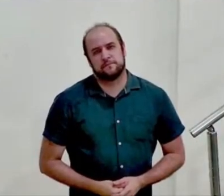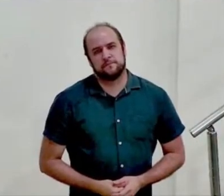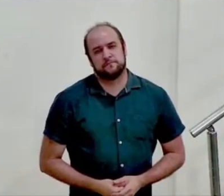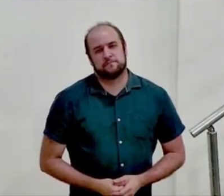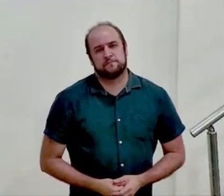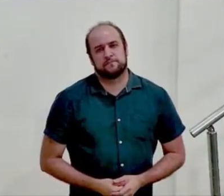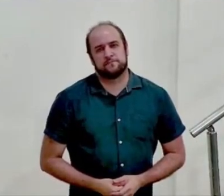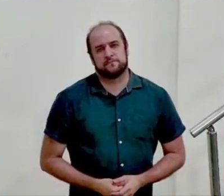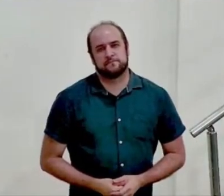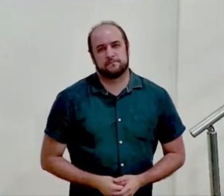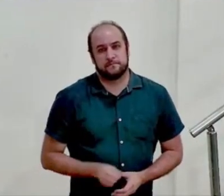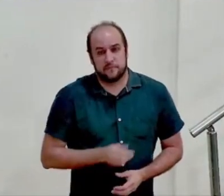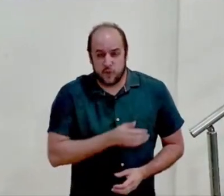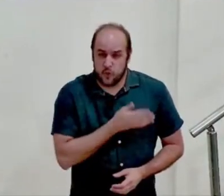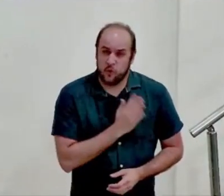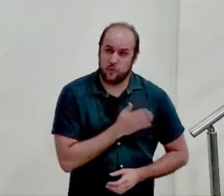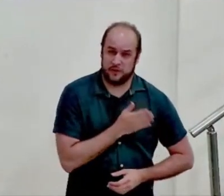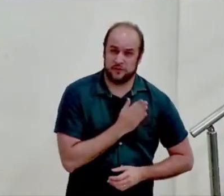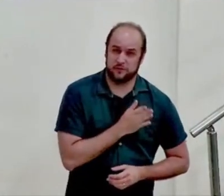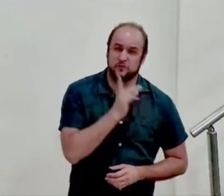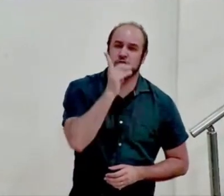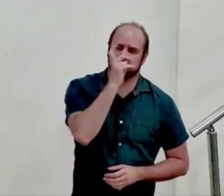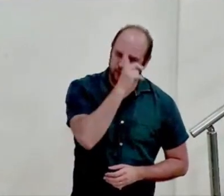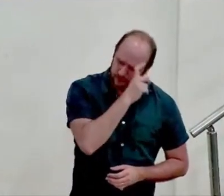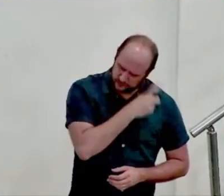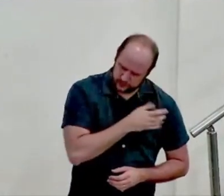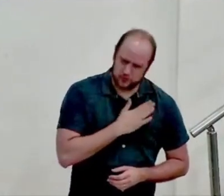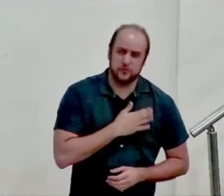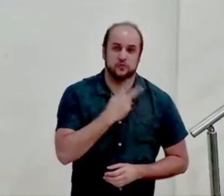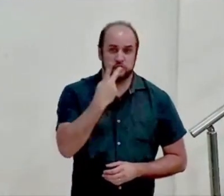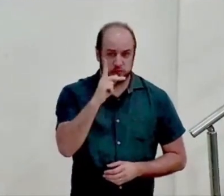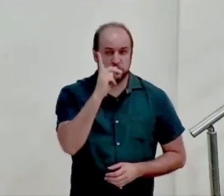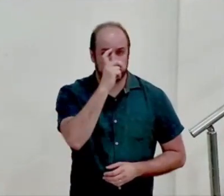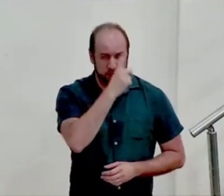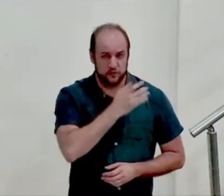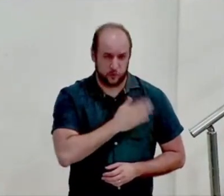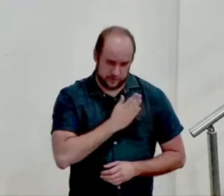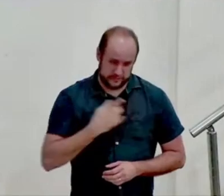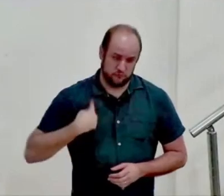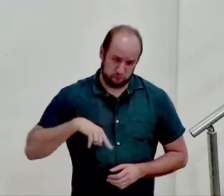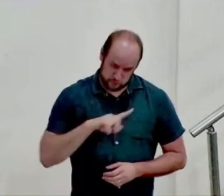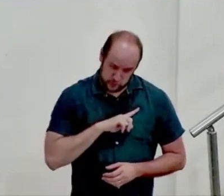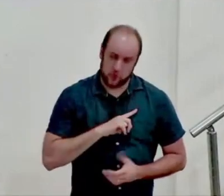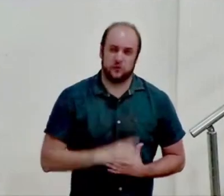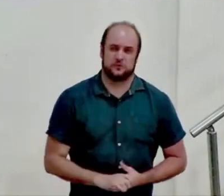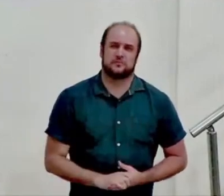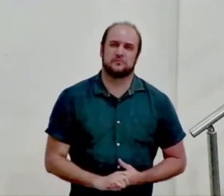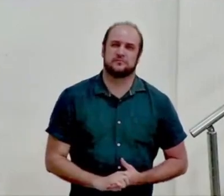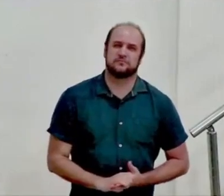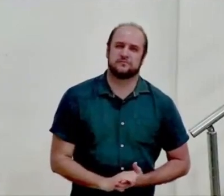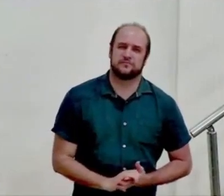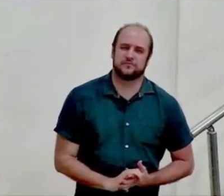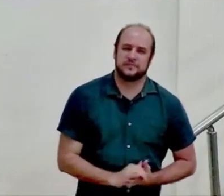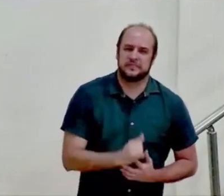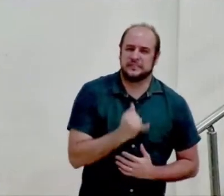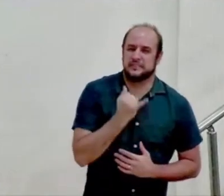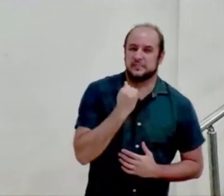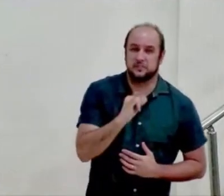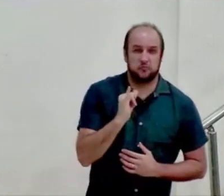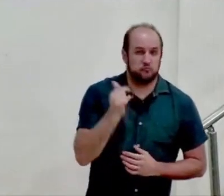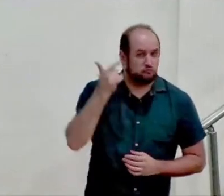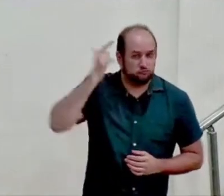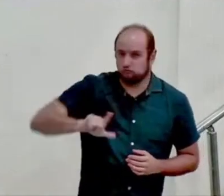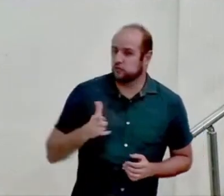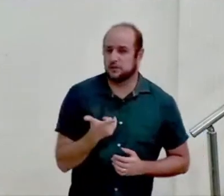o coração da minha dificuldade o coração da sua dificuldade é o nosso coração e se isso não for suficiente o versículo 3